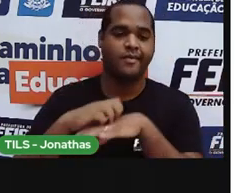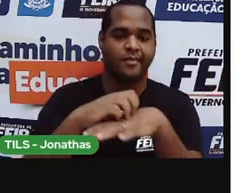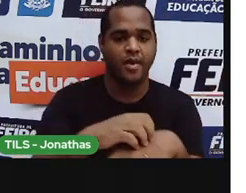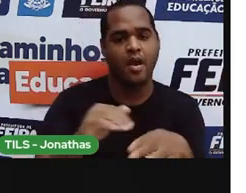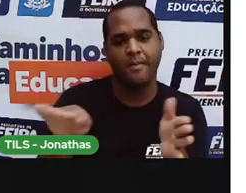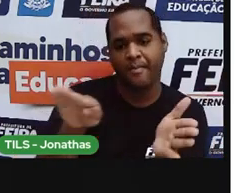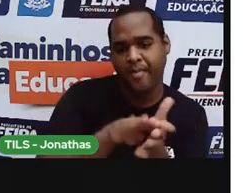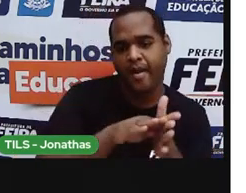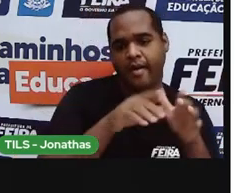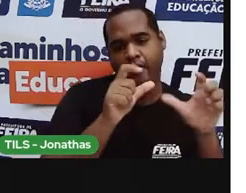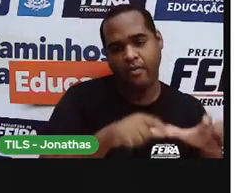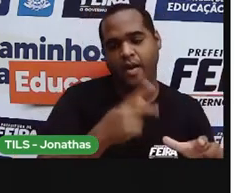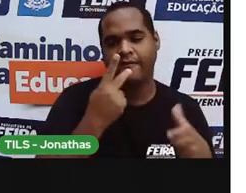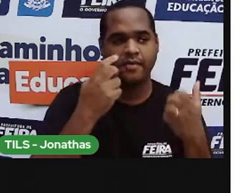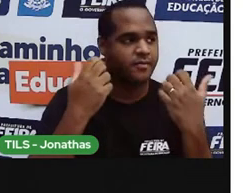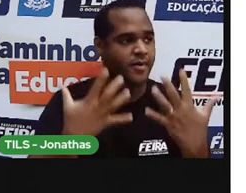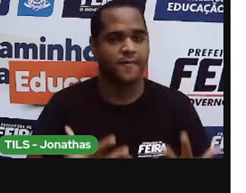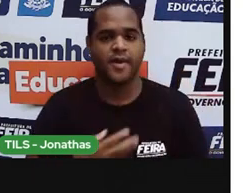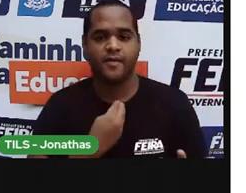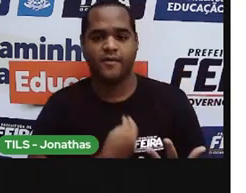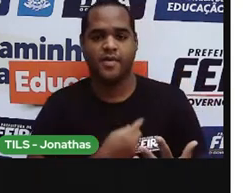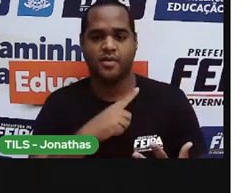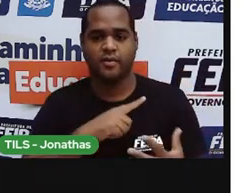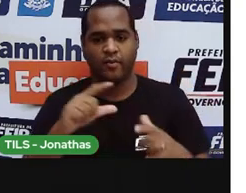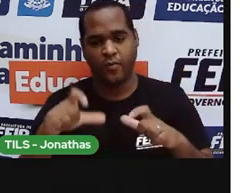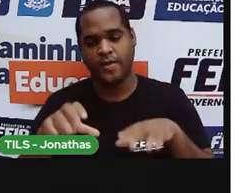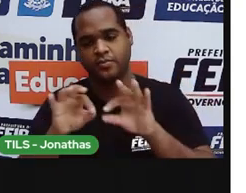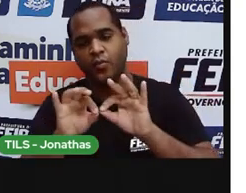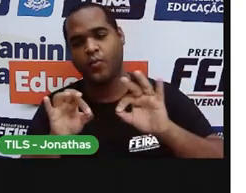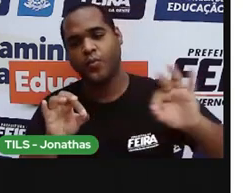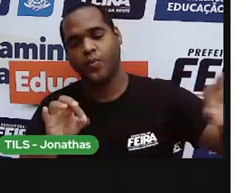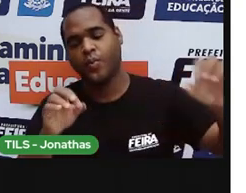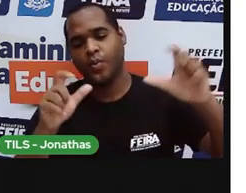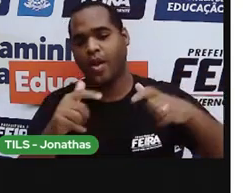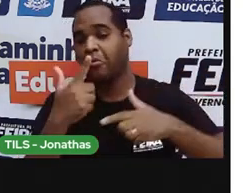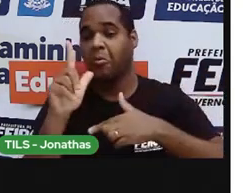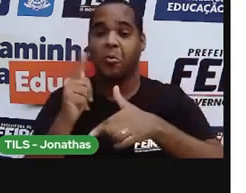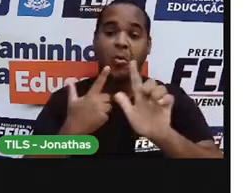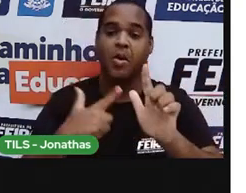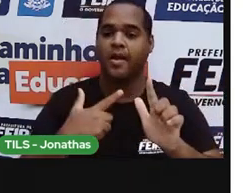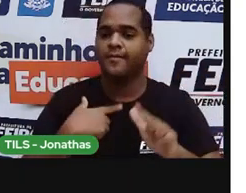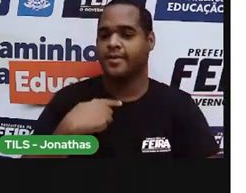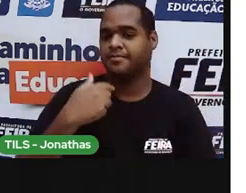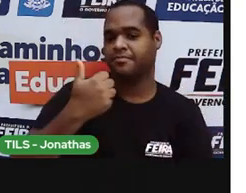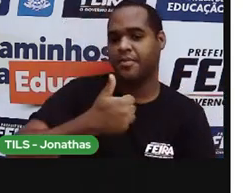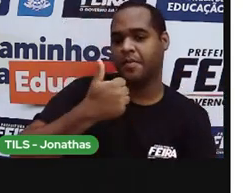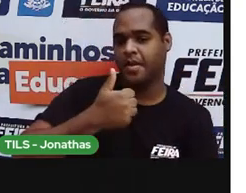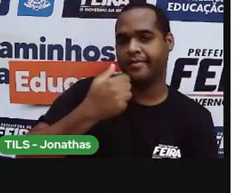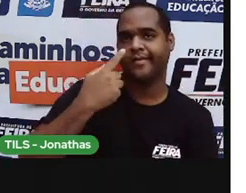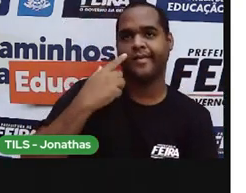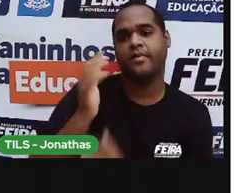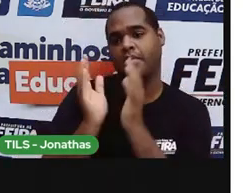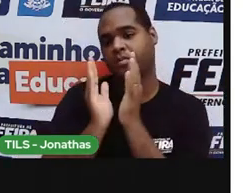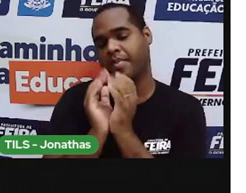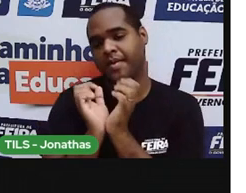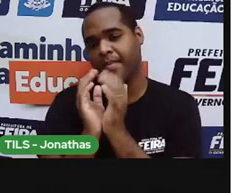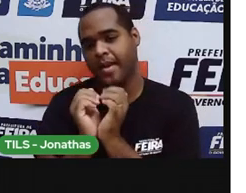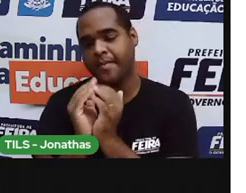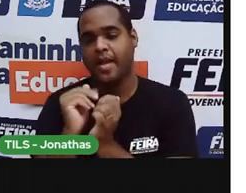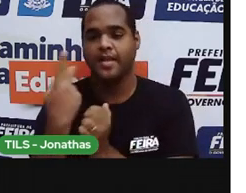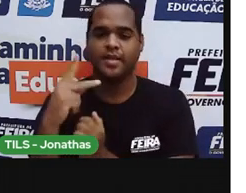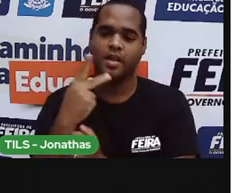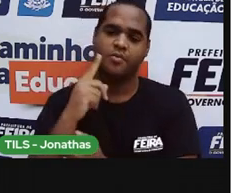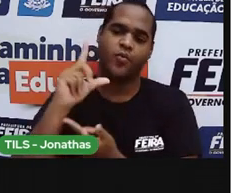e eles iam muito longe e passavam o dia todo fora. Então, a primeira reivindicação deles foi a